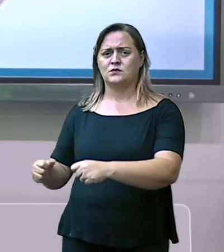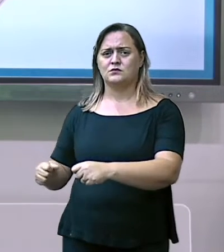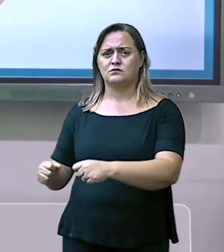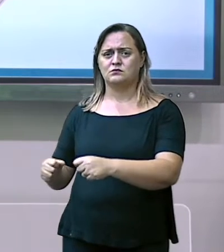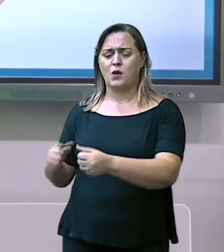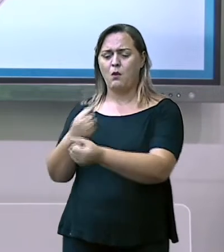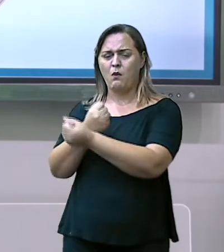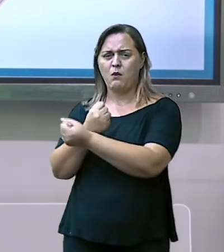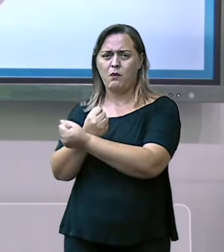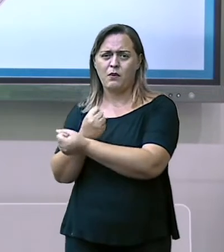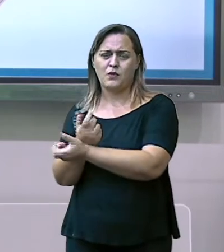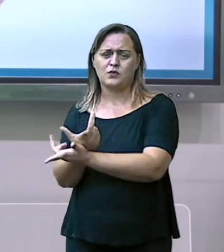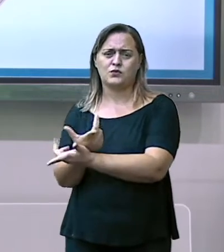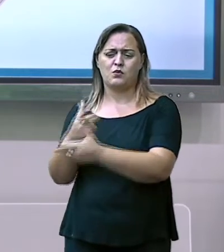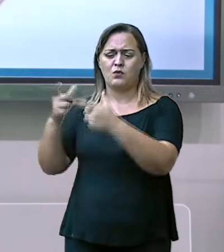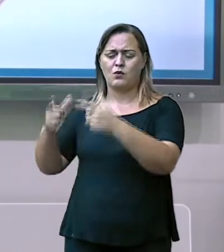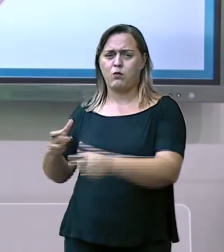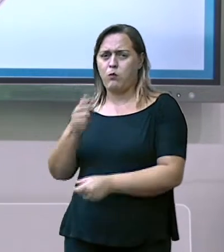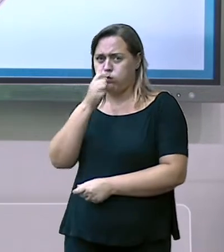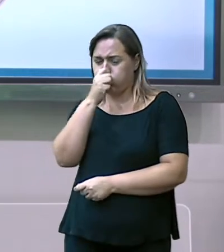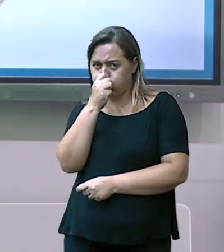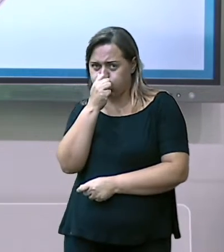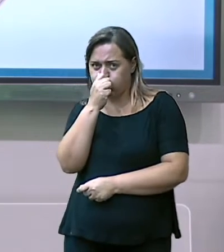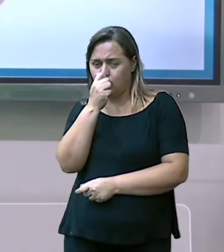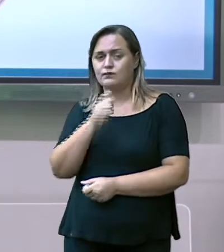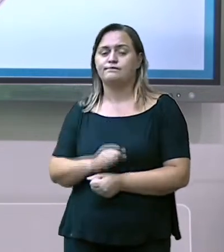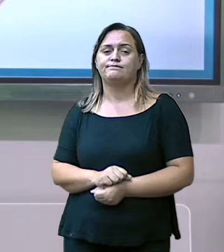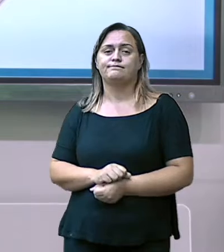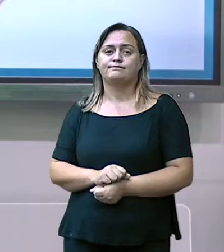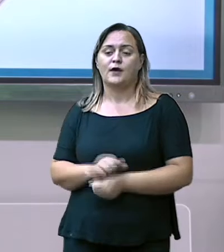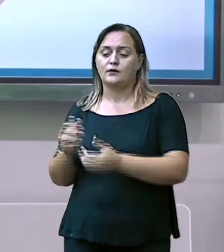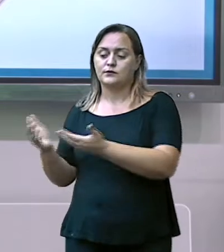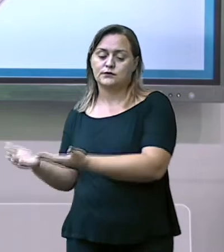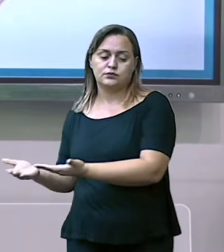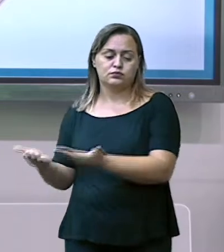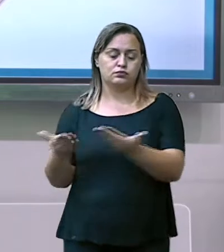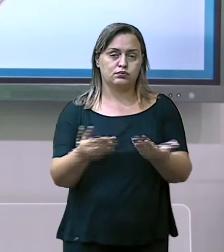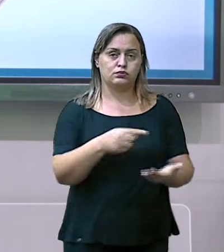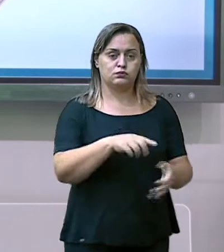para a Austrália.